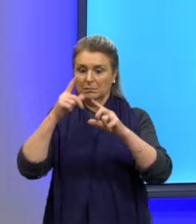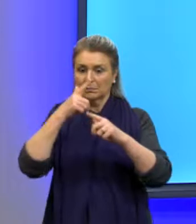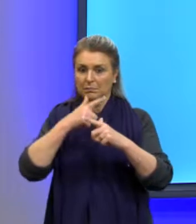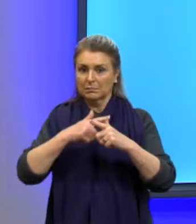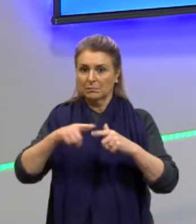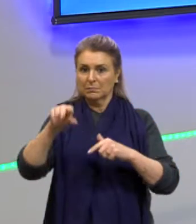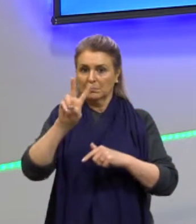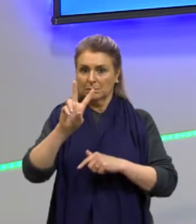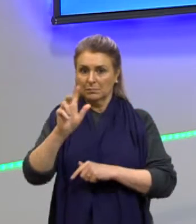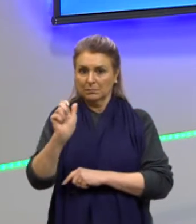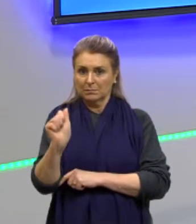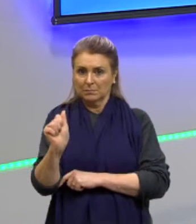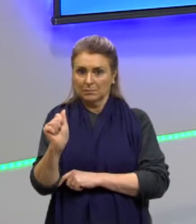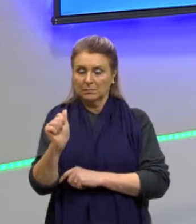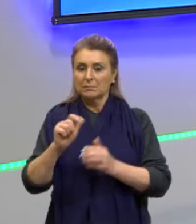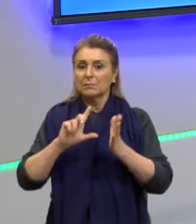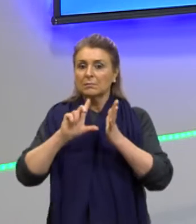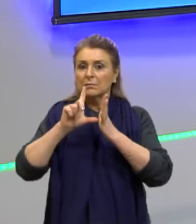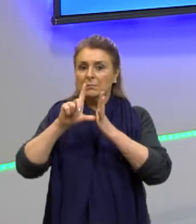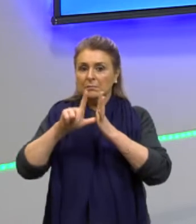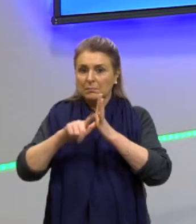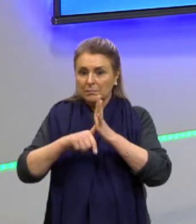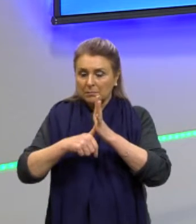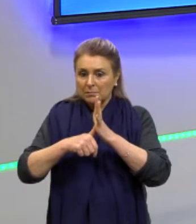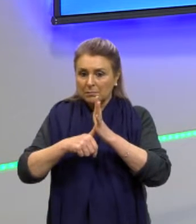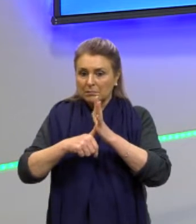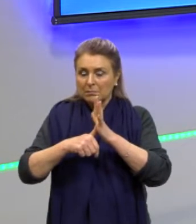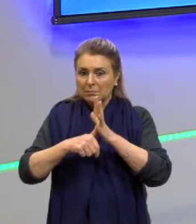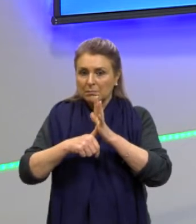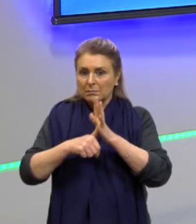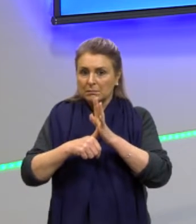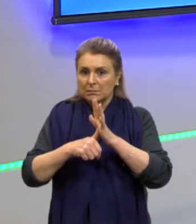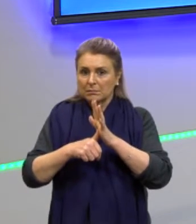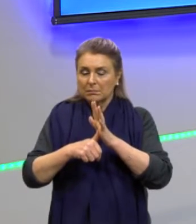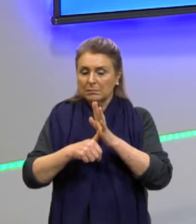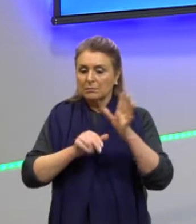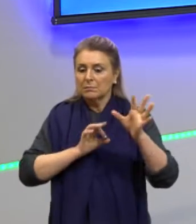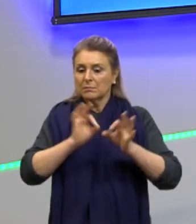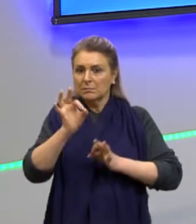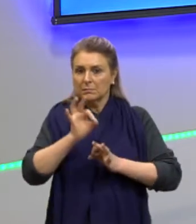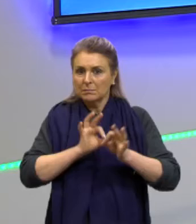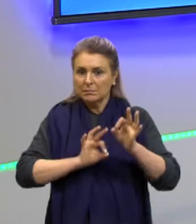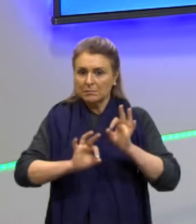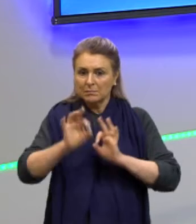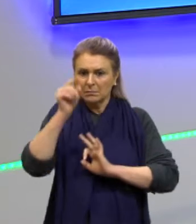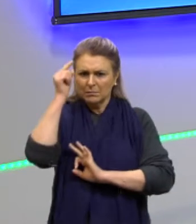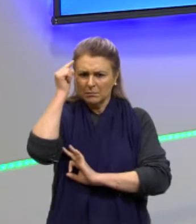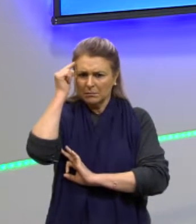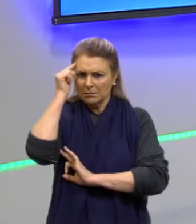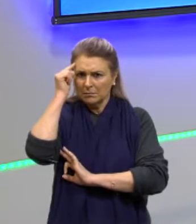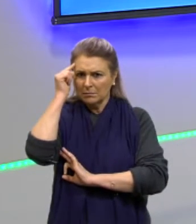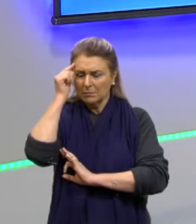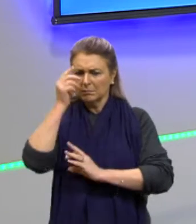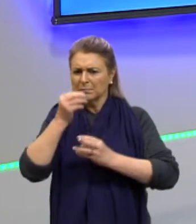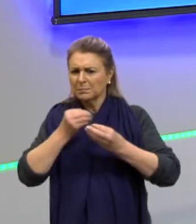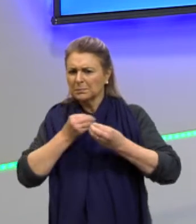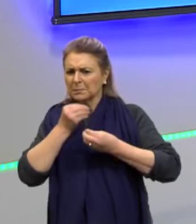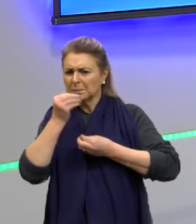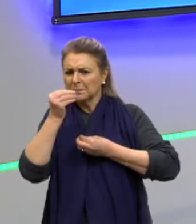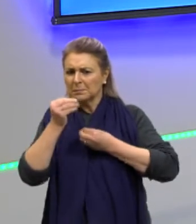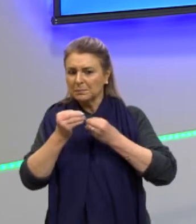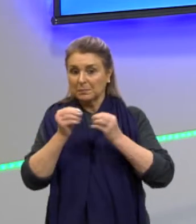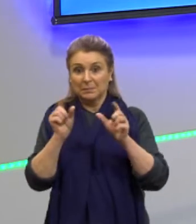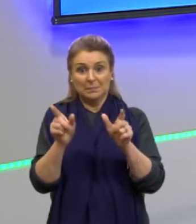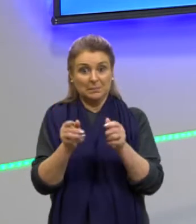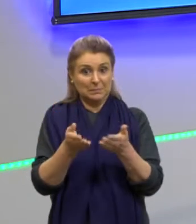2A. A partir desse momento, eu estou, então, organizando o meu pensamento e vou ver. Bom, vou traçar o